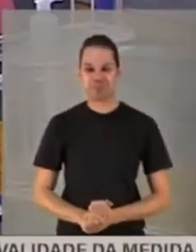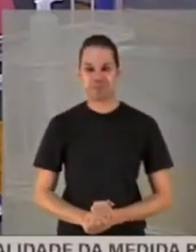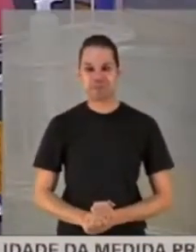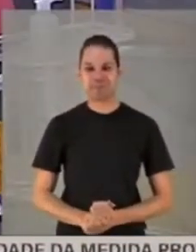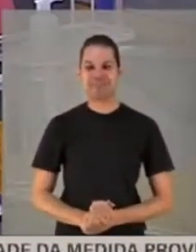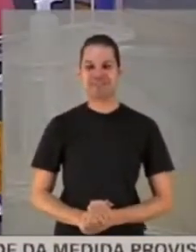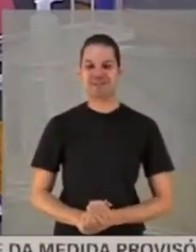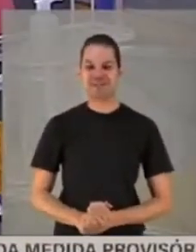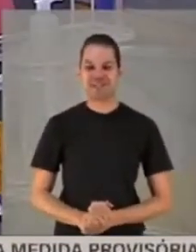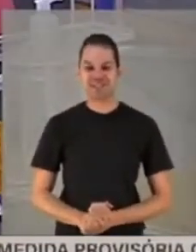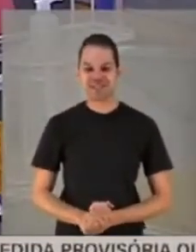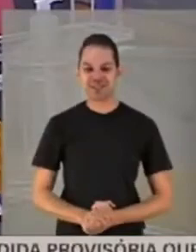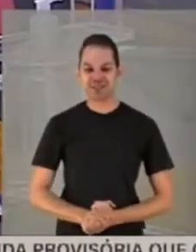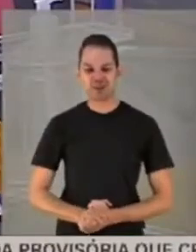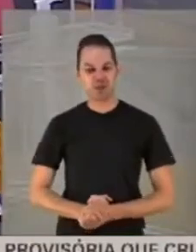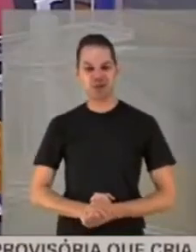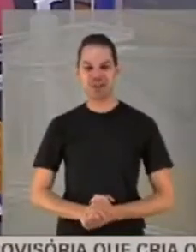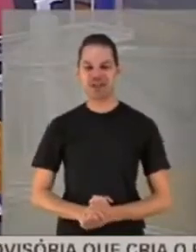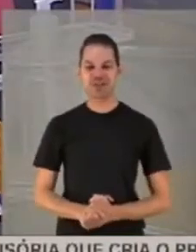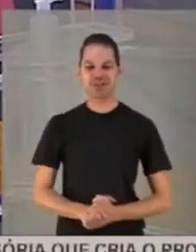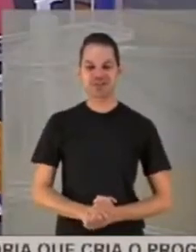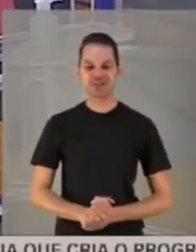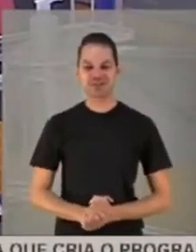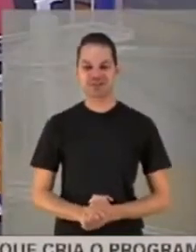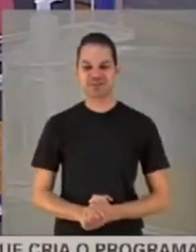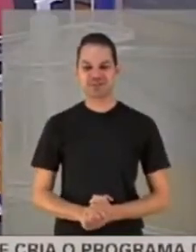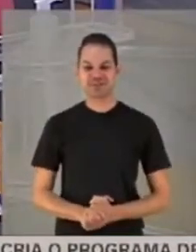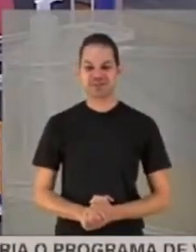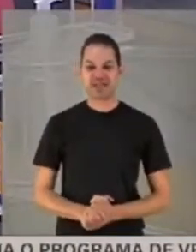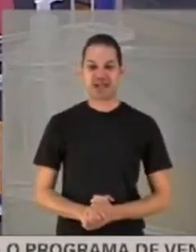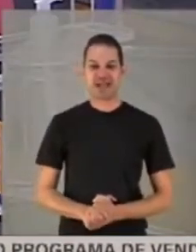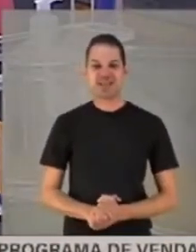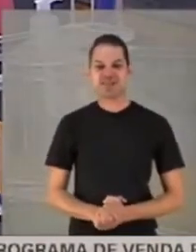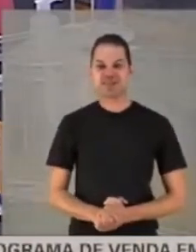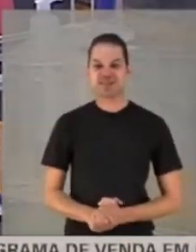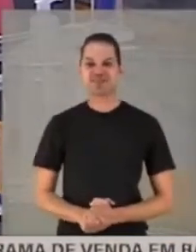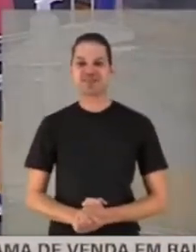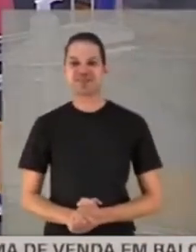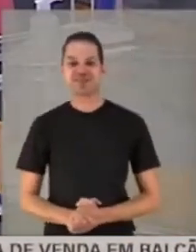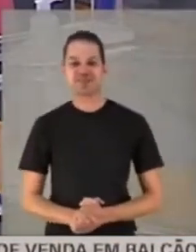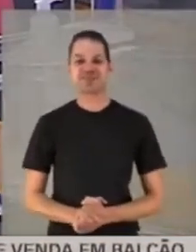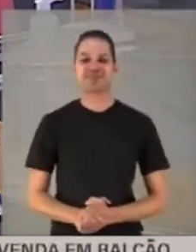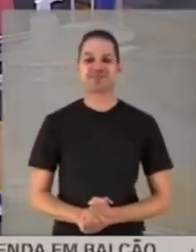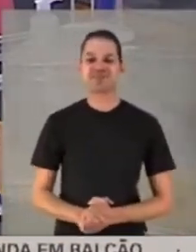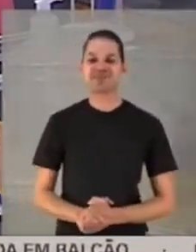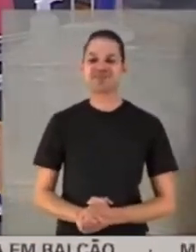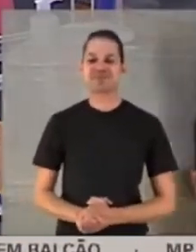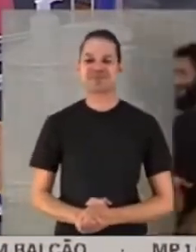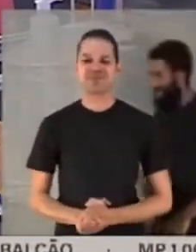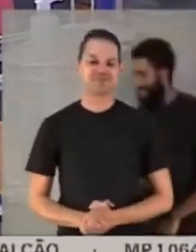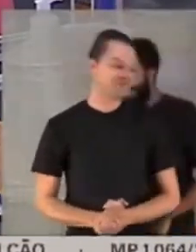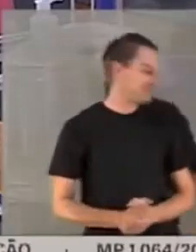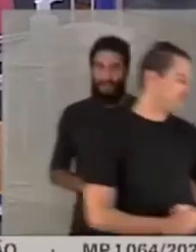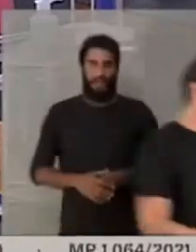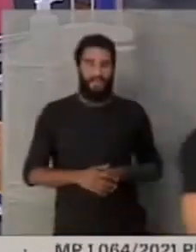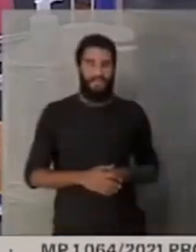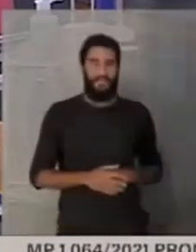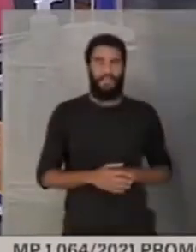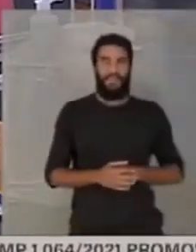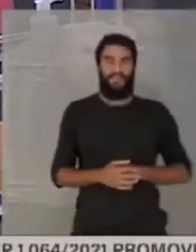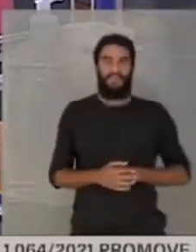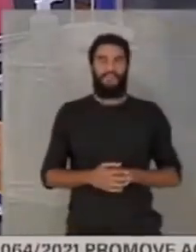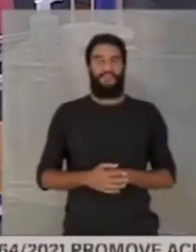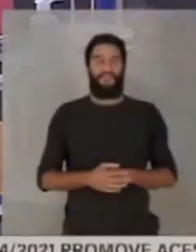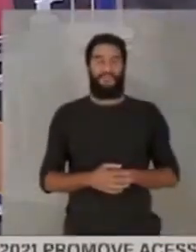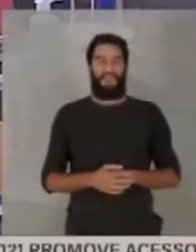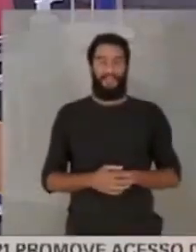A partir daí, eu pensei que eu não poderia mais ficar sem ela, assim como para ela, ela não poderia ficar sem mim.